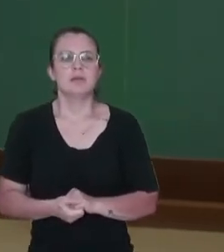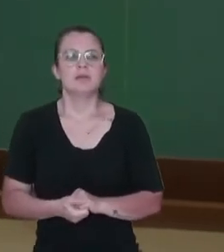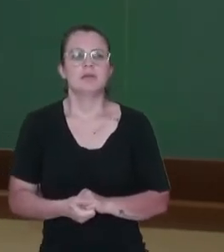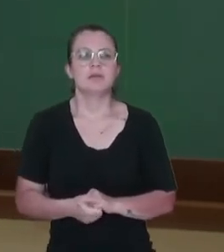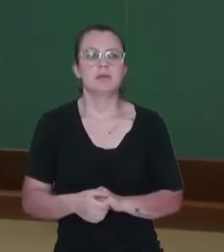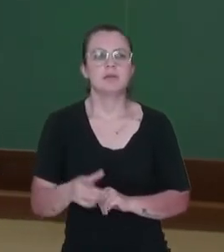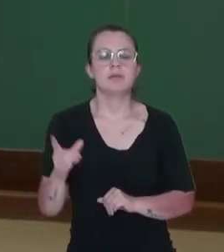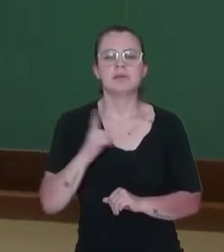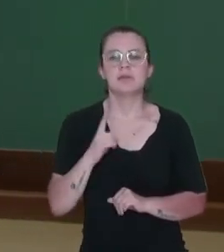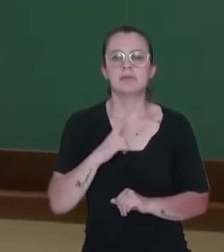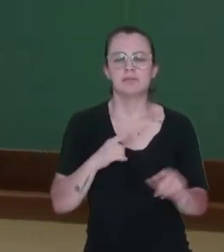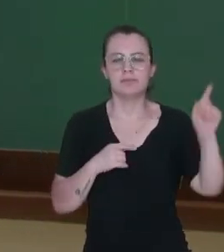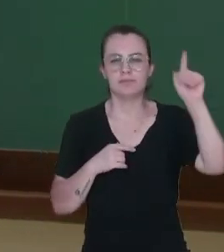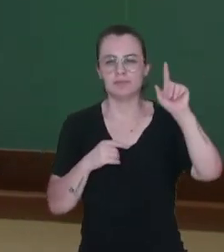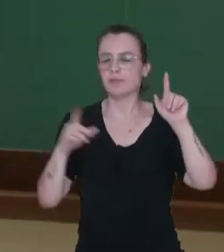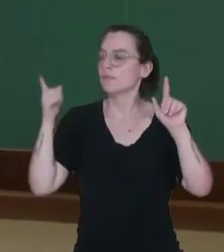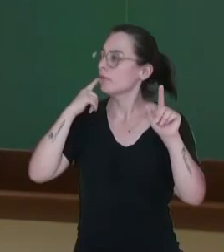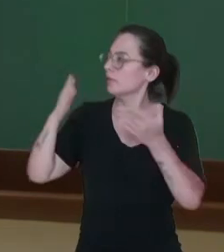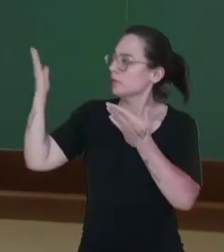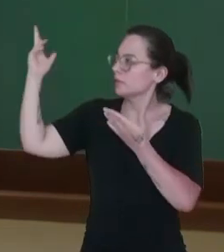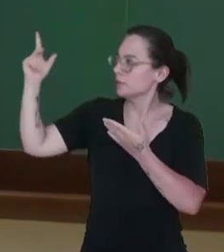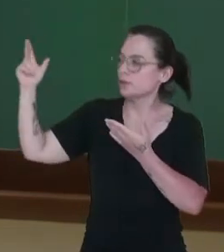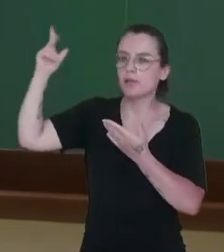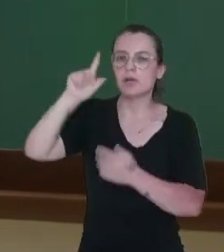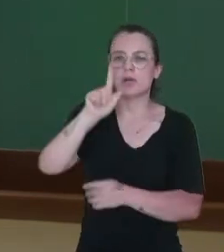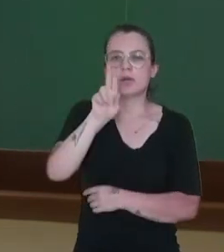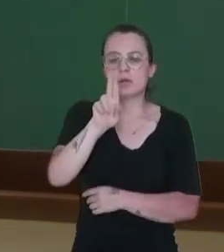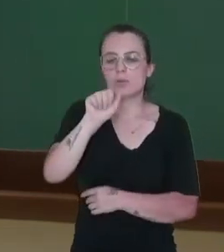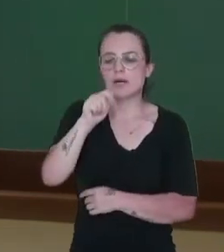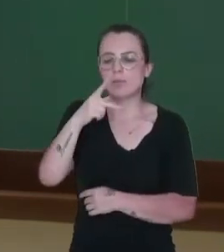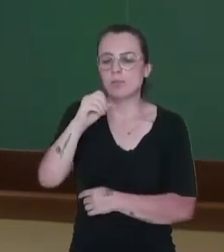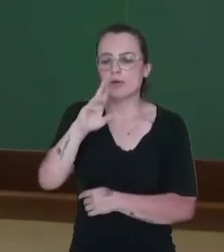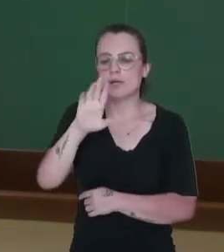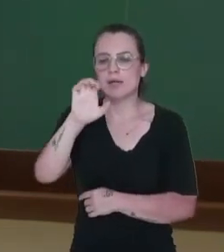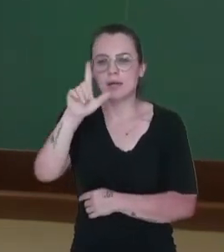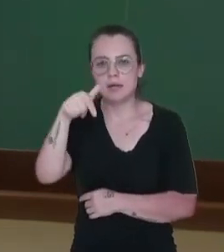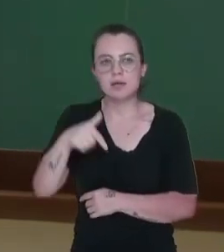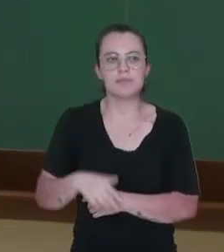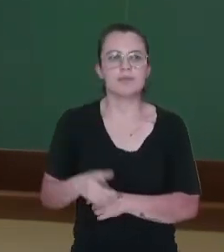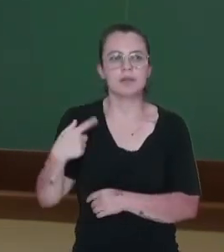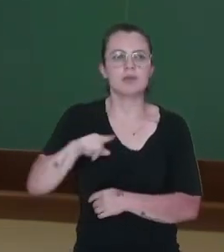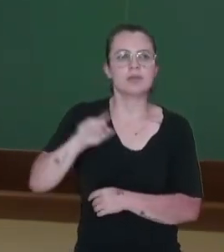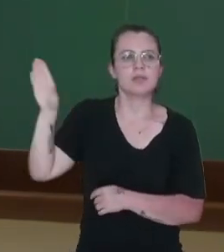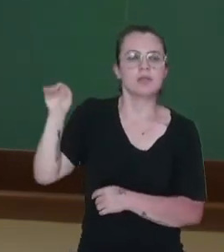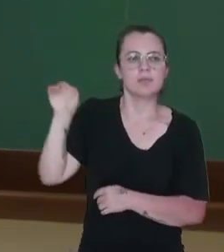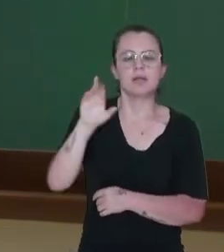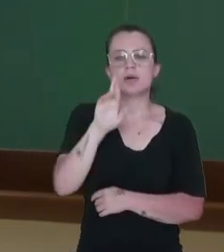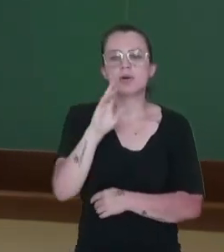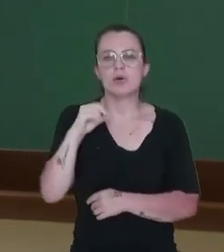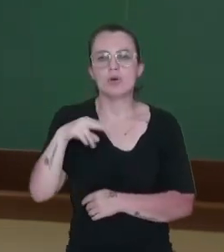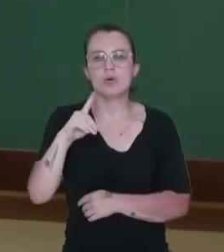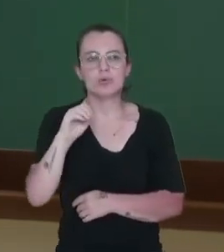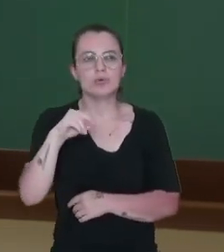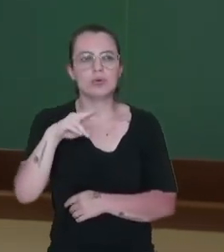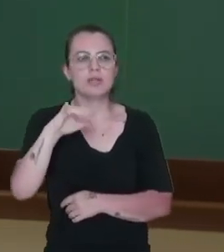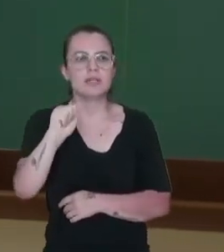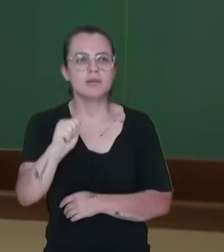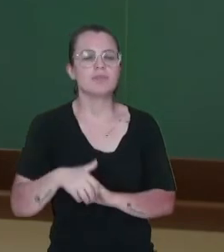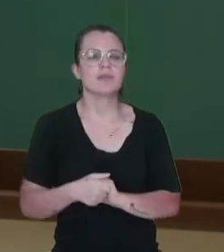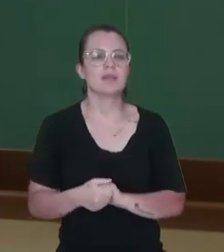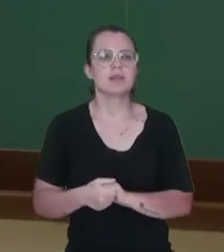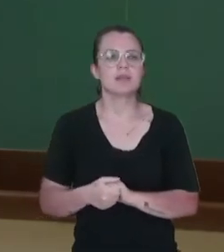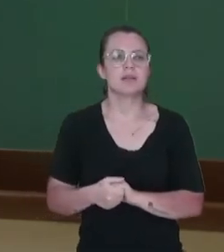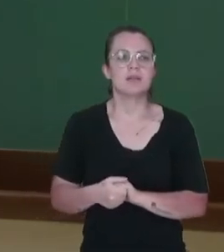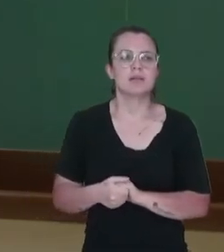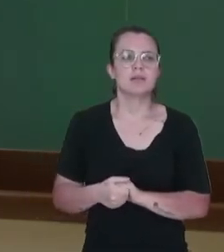território do Guaporé, que depois se torna o estado de Rondônia, o território de Rio Branco, que depois vai ser o estado de